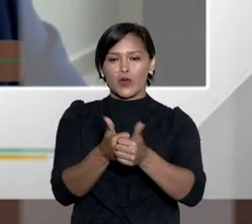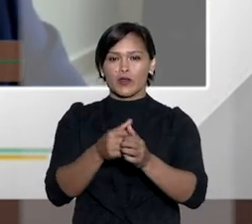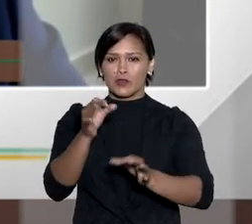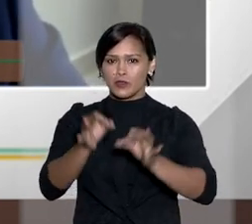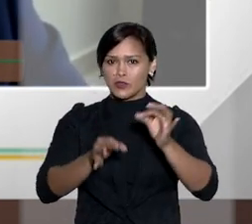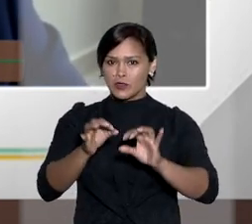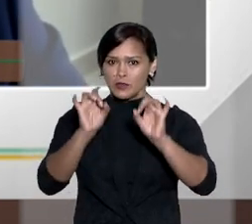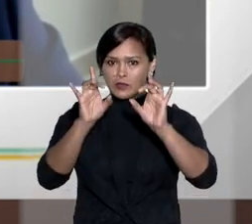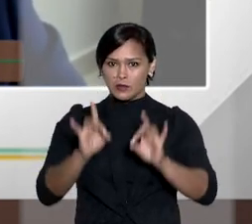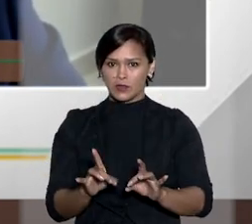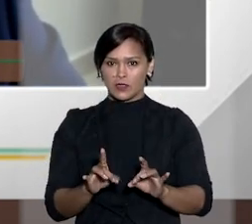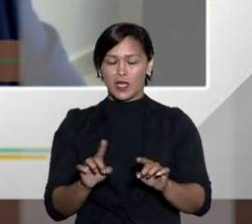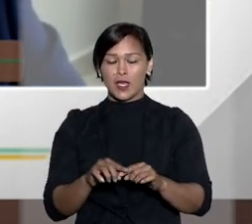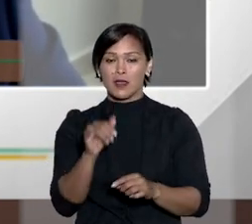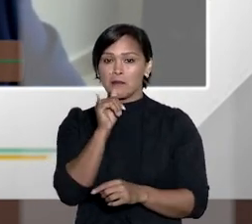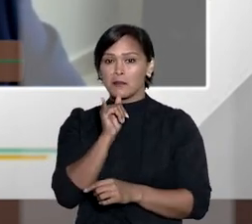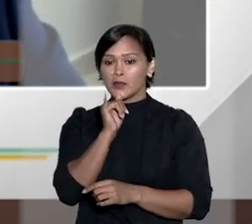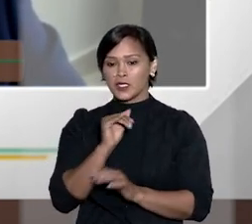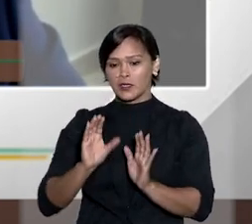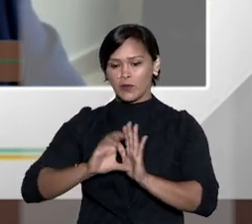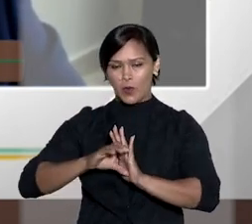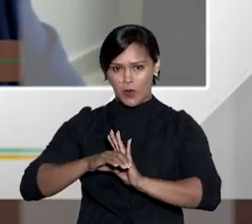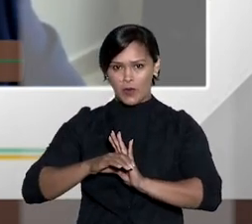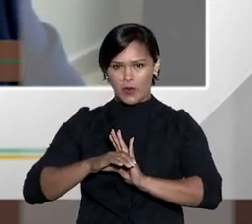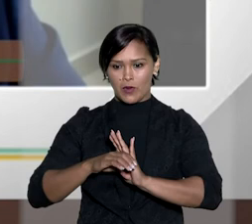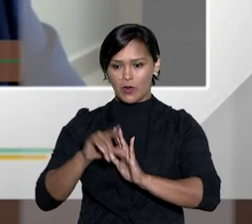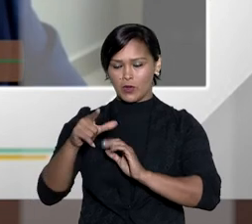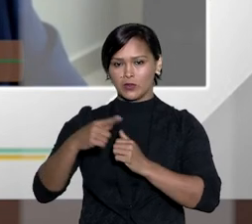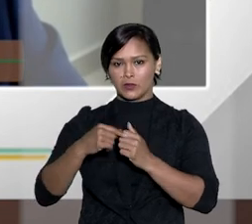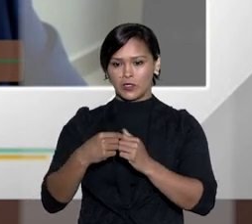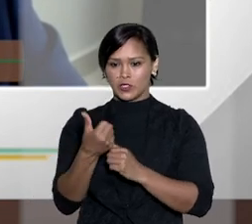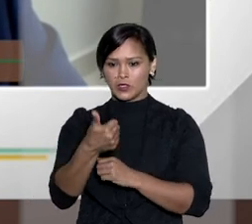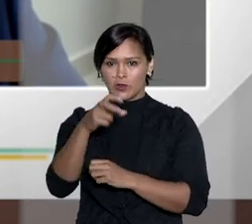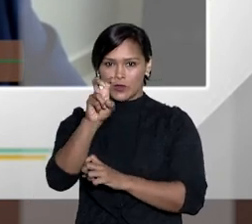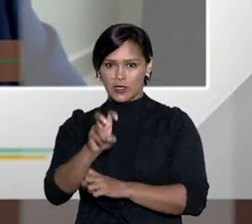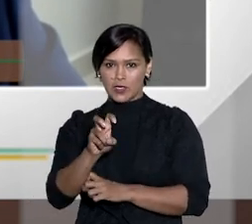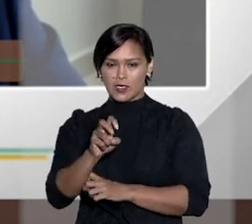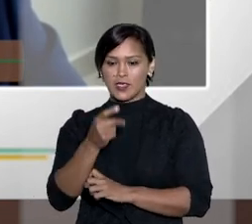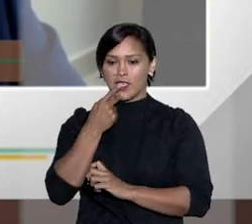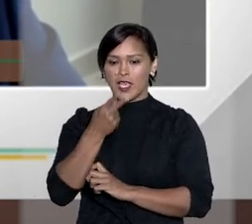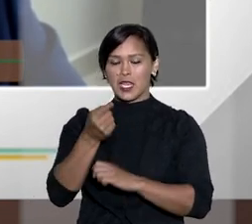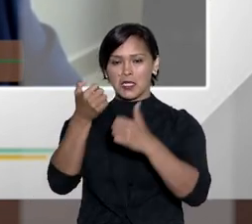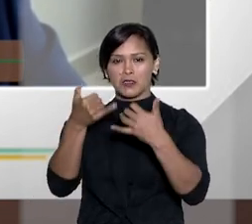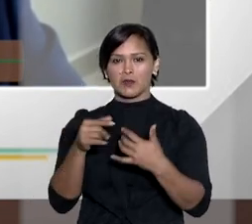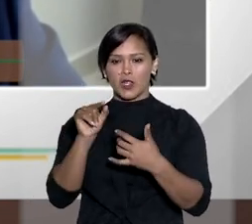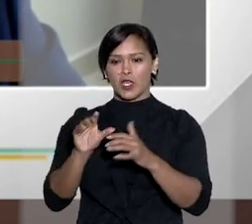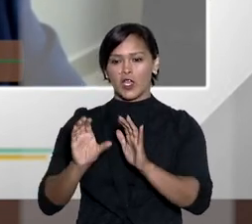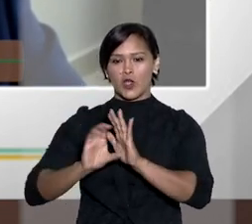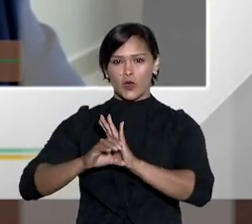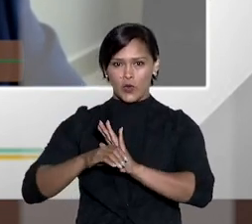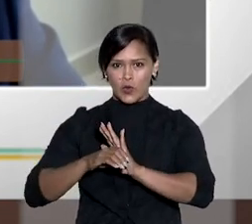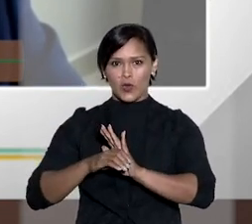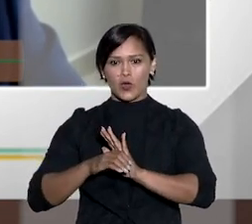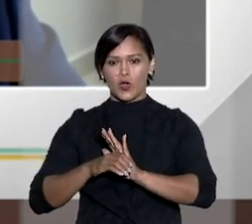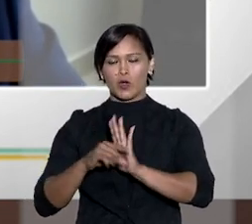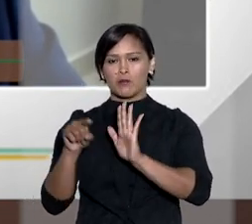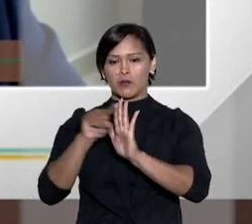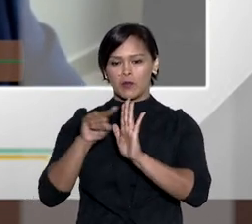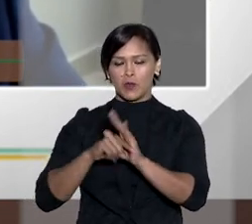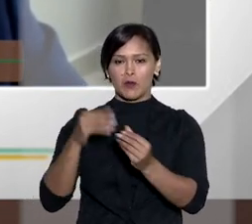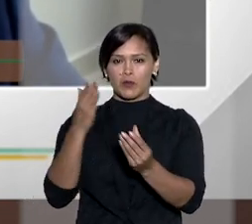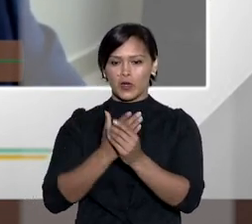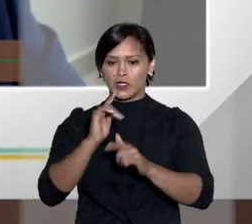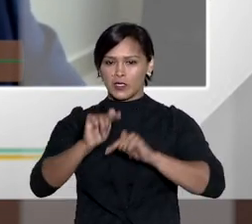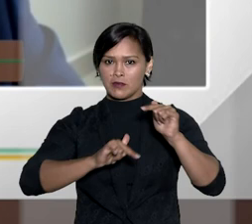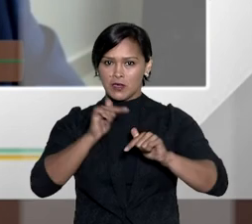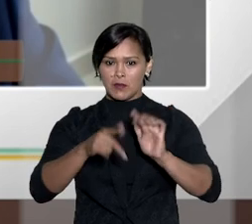ideologicamente incompatíveis com o rito dos juizados especiais por exemplo o código de processo civil no artigo 15 ele diz